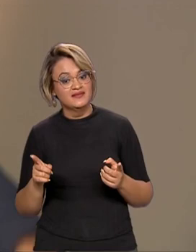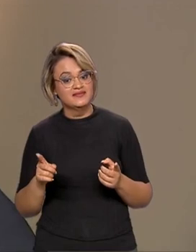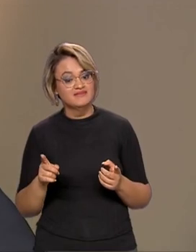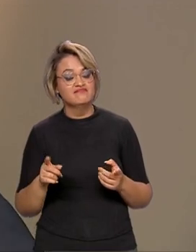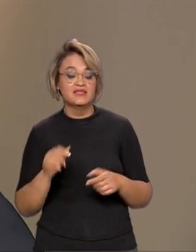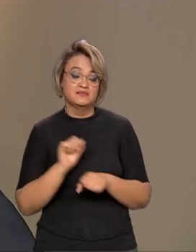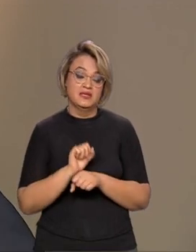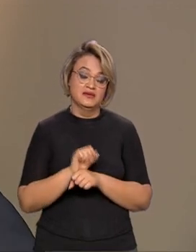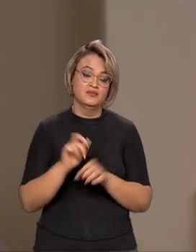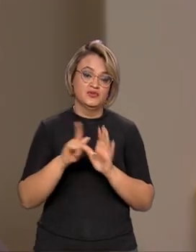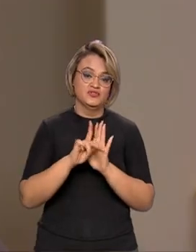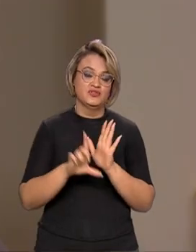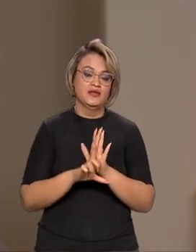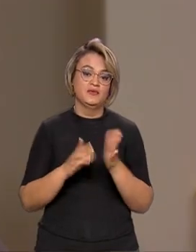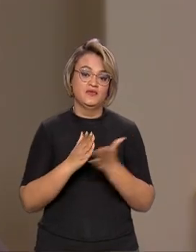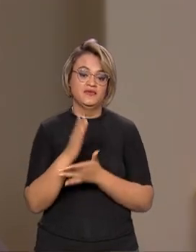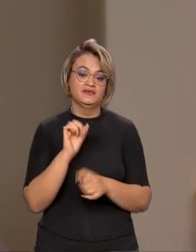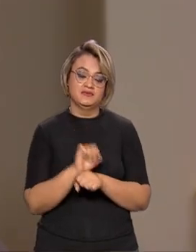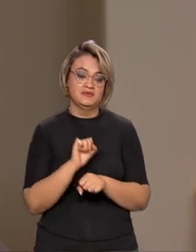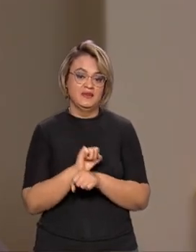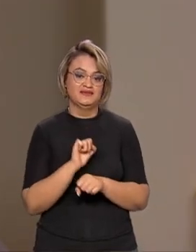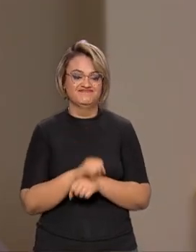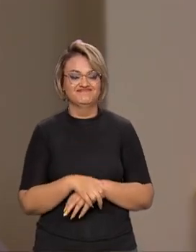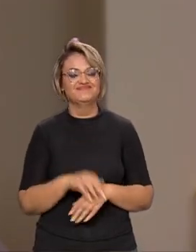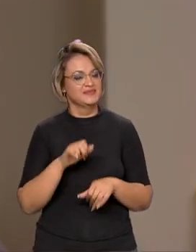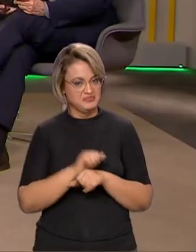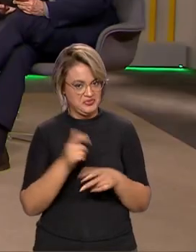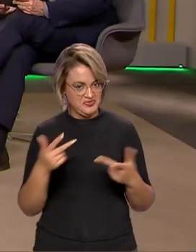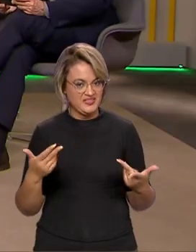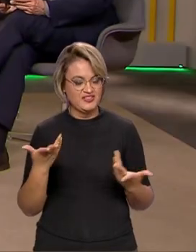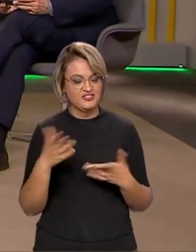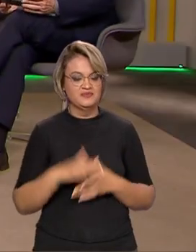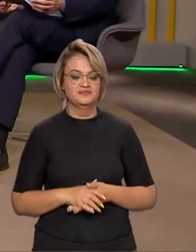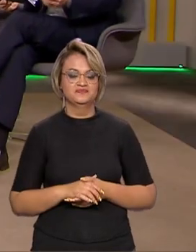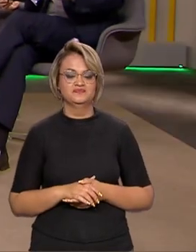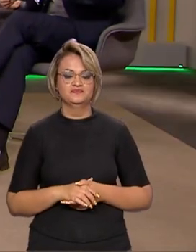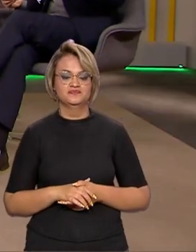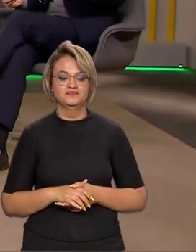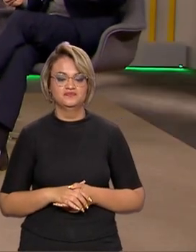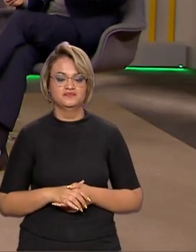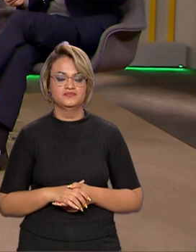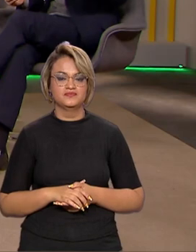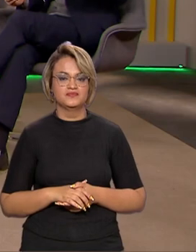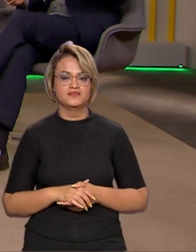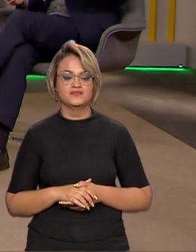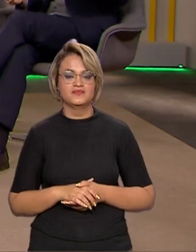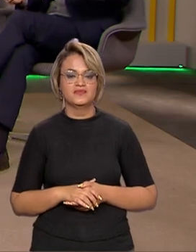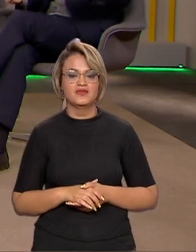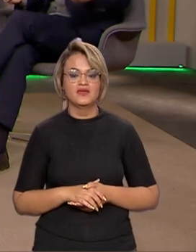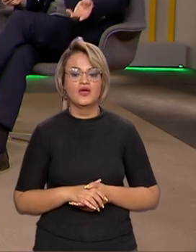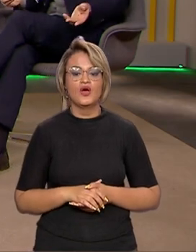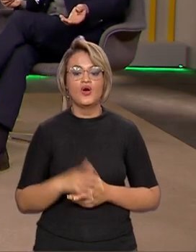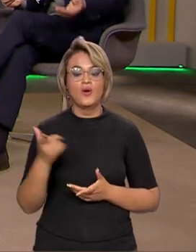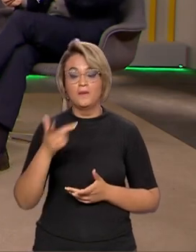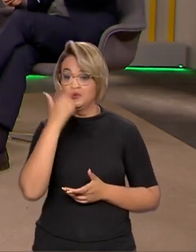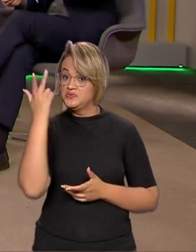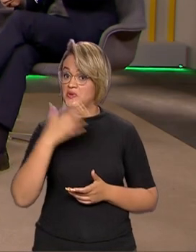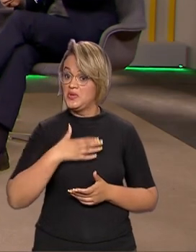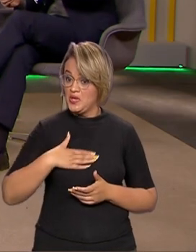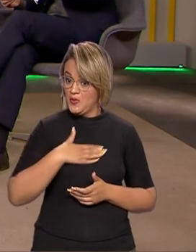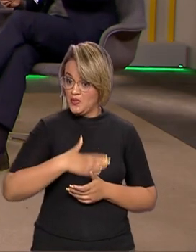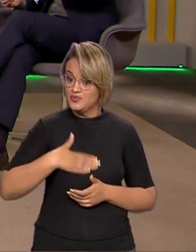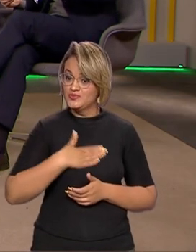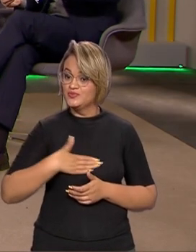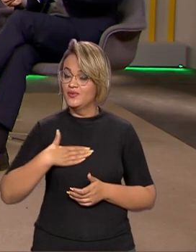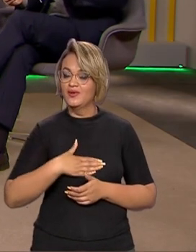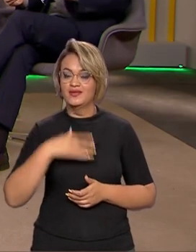o projeto de lei. Vamos aguardar então as novidades, né ministro? Isso mesmo. Olha, ministro, quem deve estar também muito satisfeito com esse